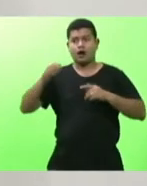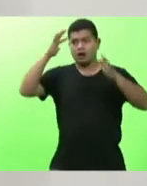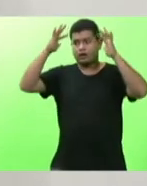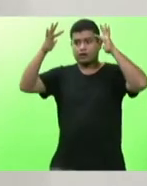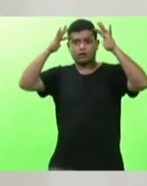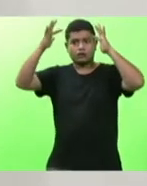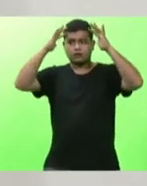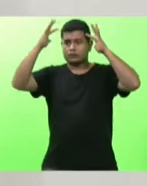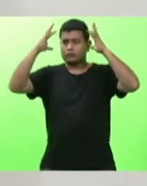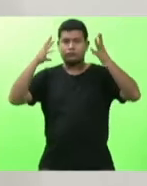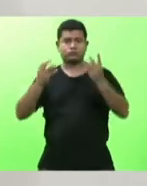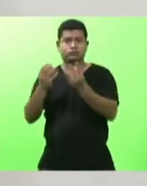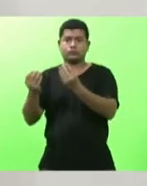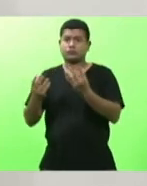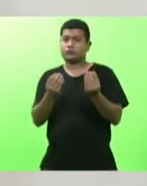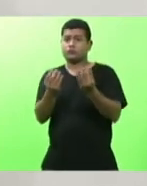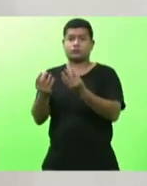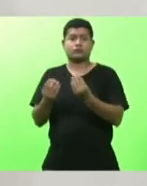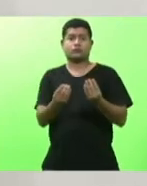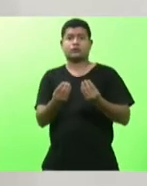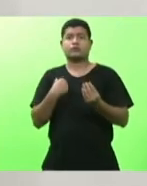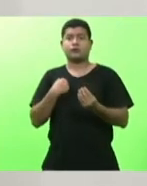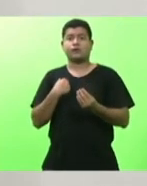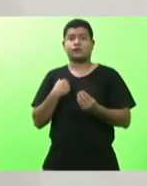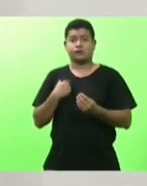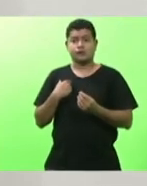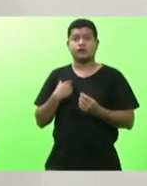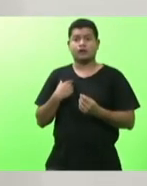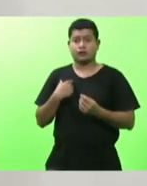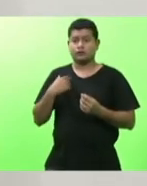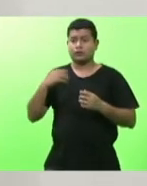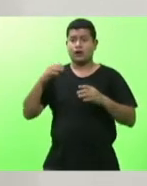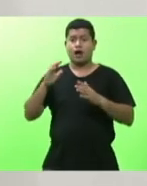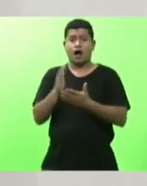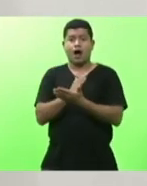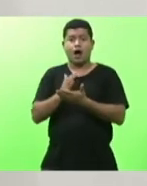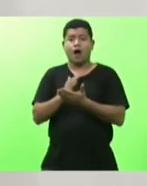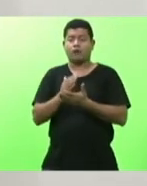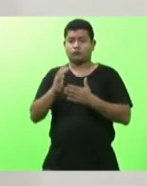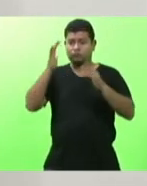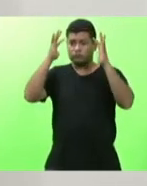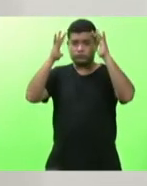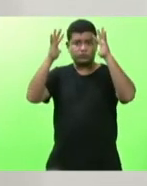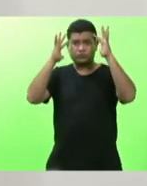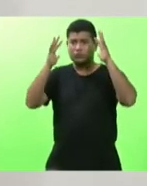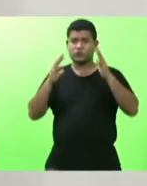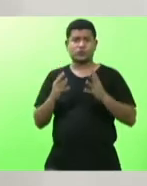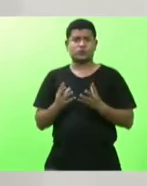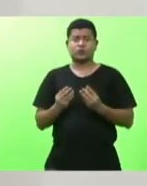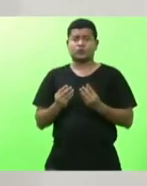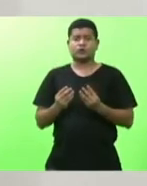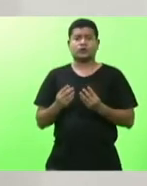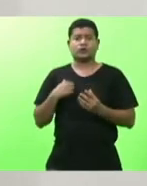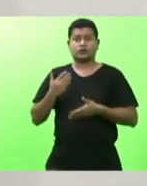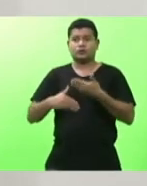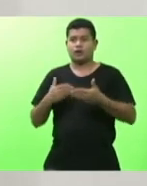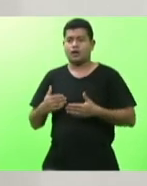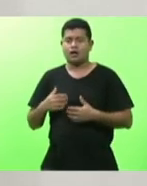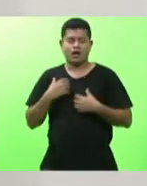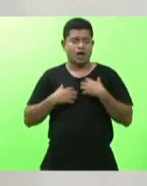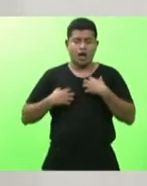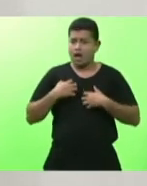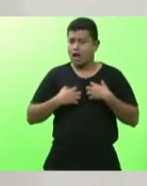monte de pensamentos pensamentos acelerados que ele não consegue dormir não consegue